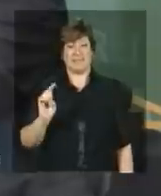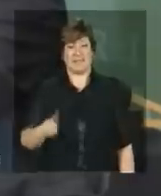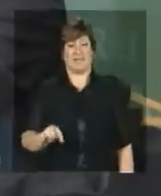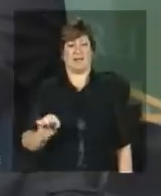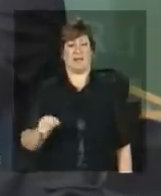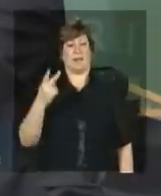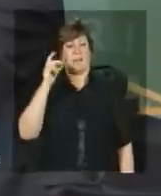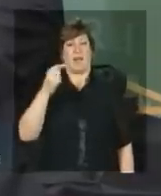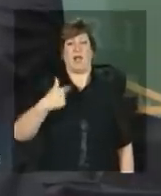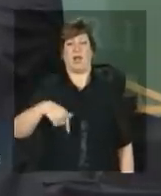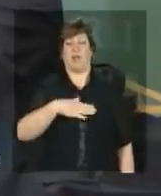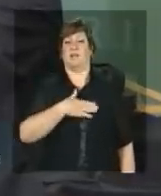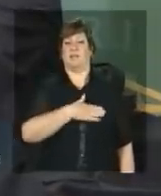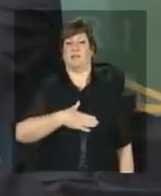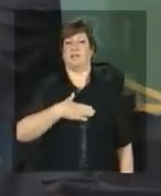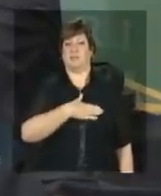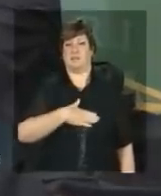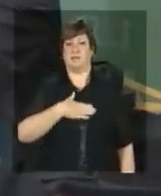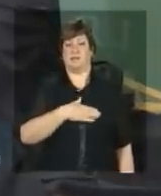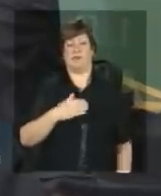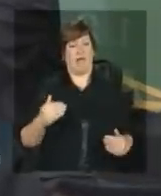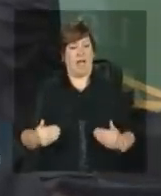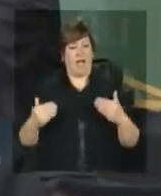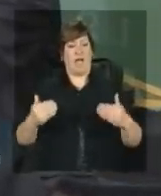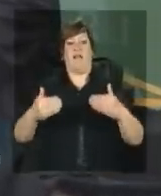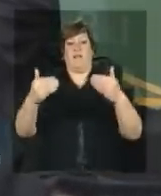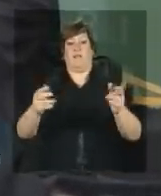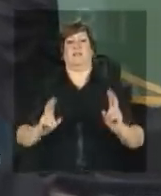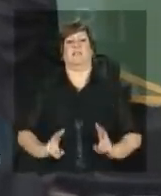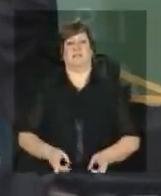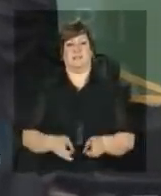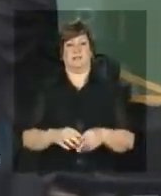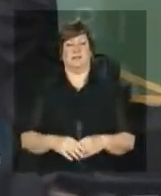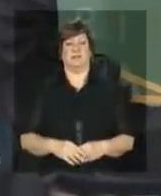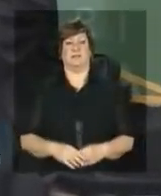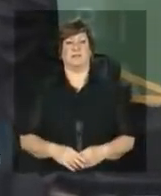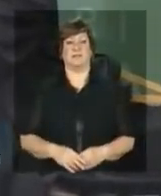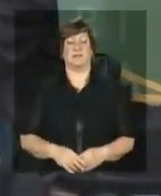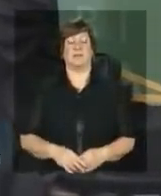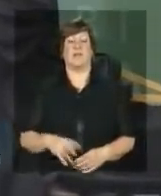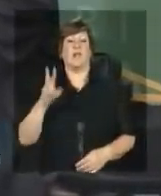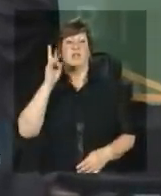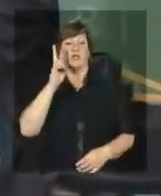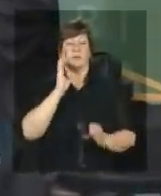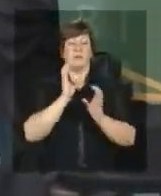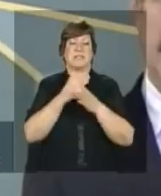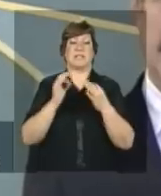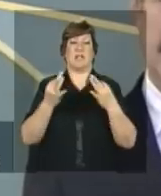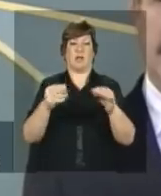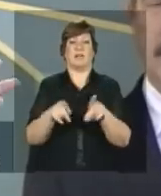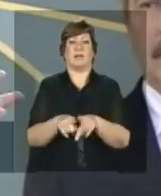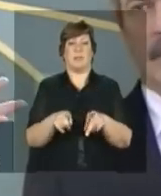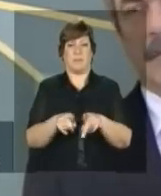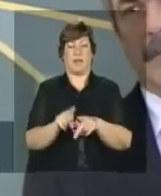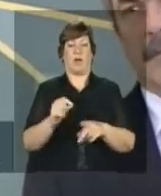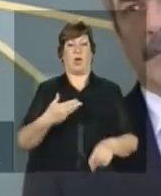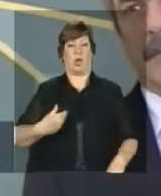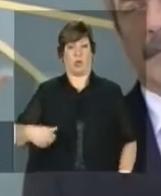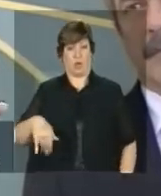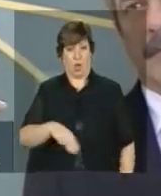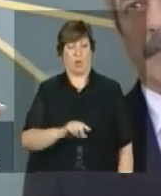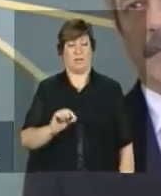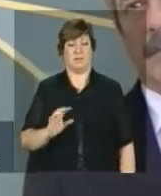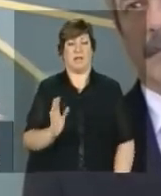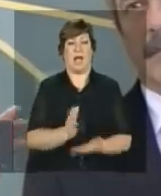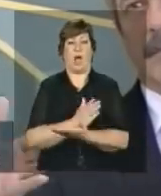gente honrá-lo tem de termos de avançar também no que se refere a ciência e tecnologia nós em